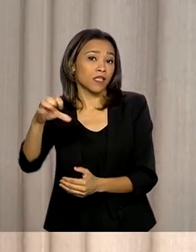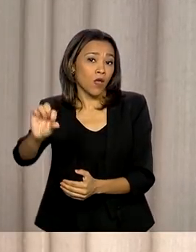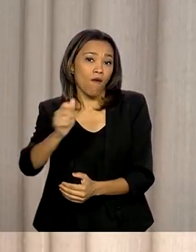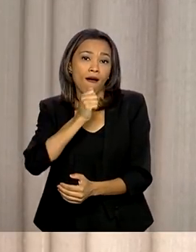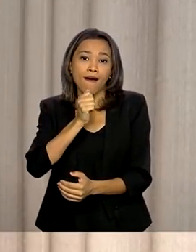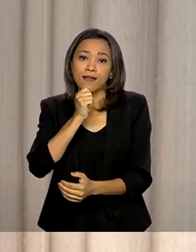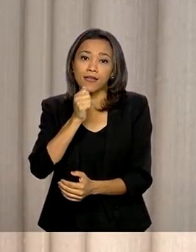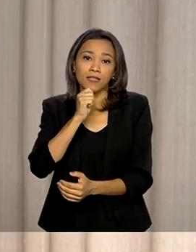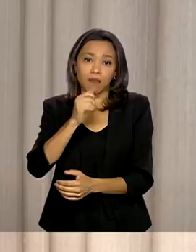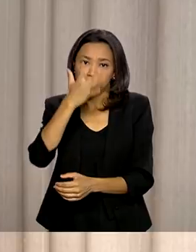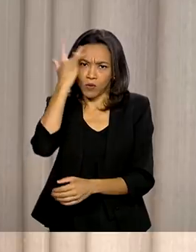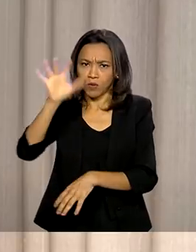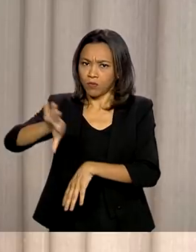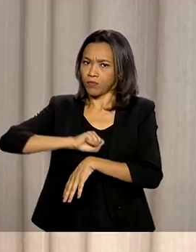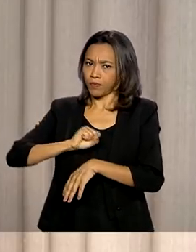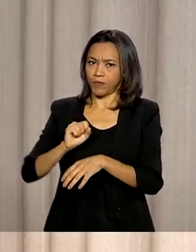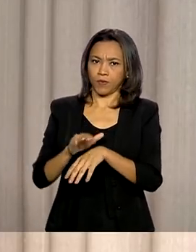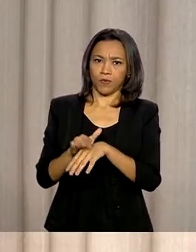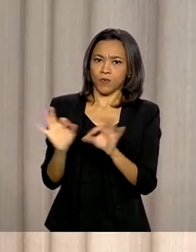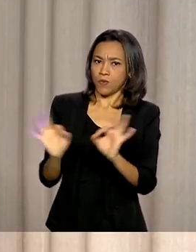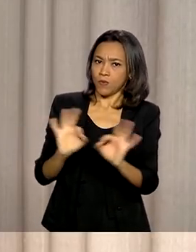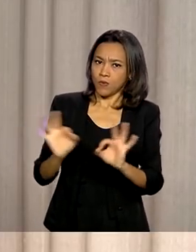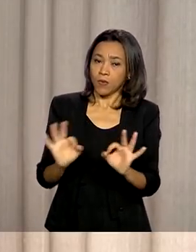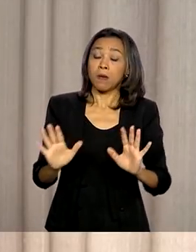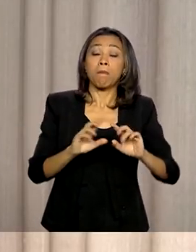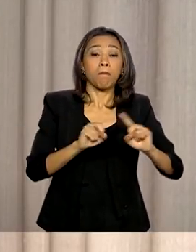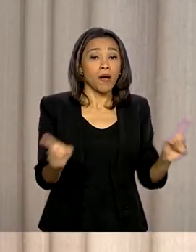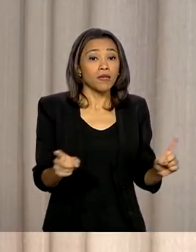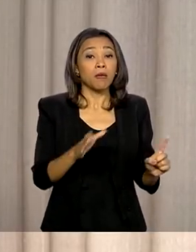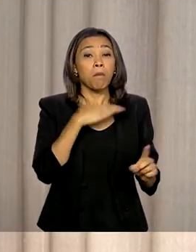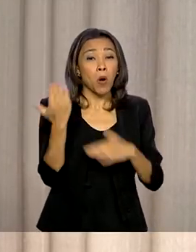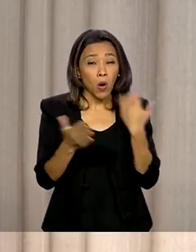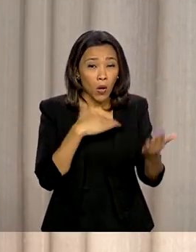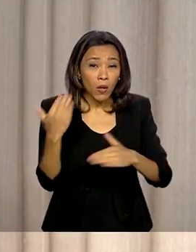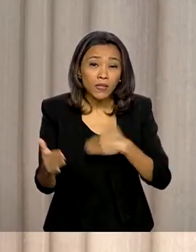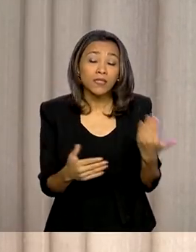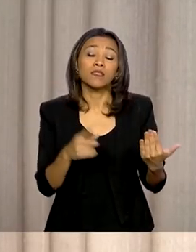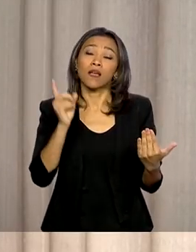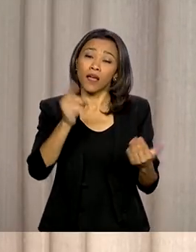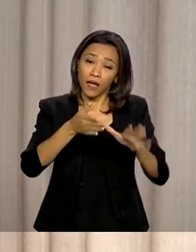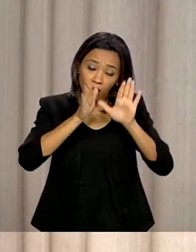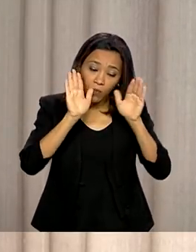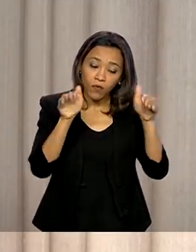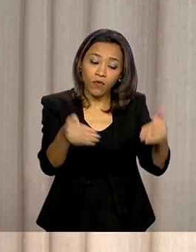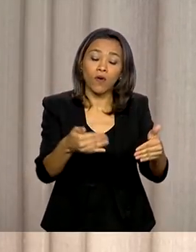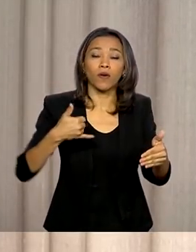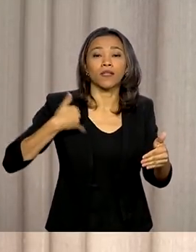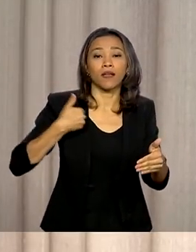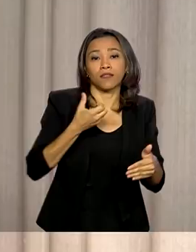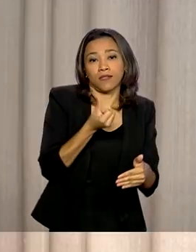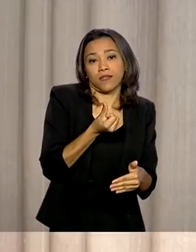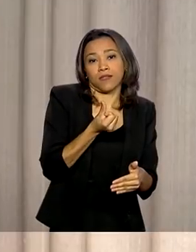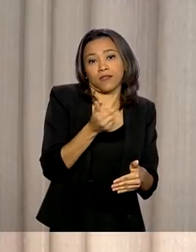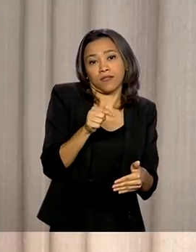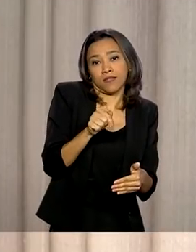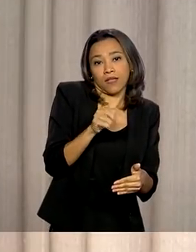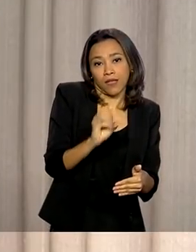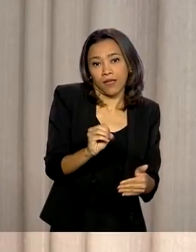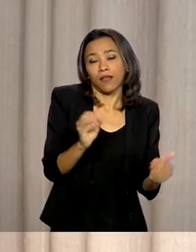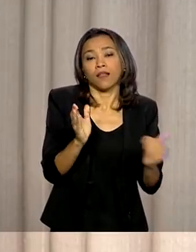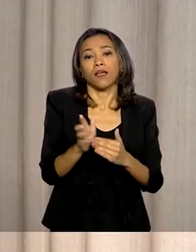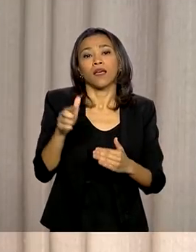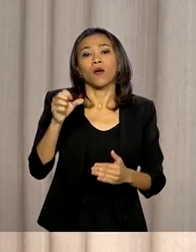registros. Mas o número de óbitos se concentra nas pessoas que têm entre 70 e 89